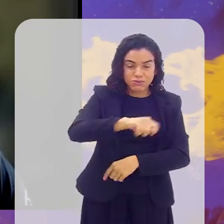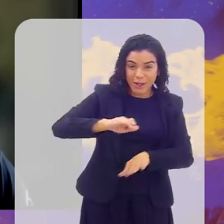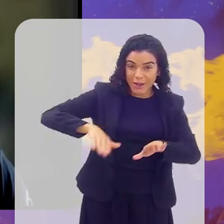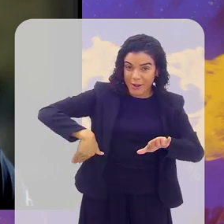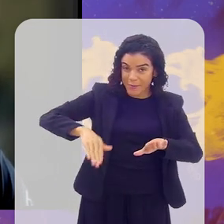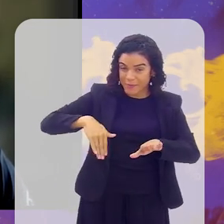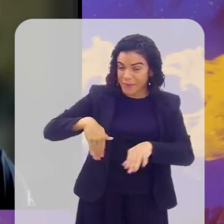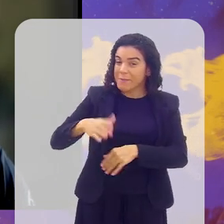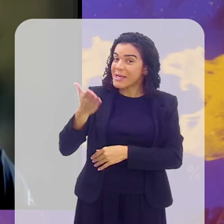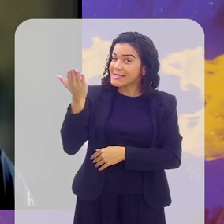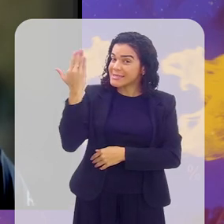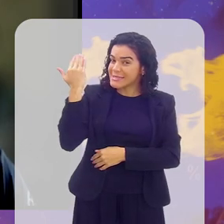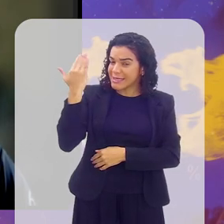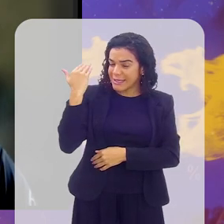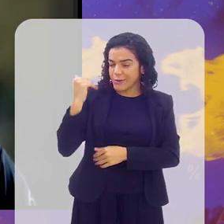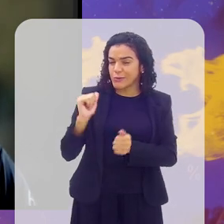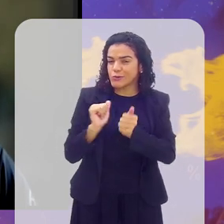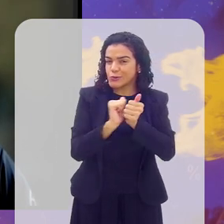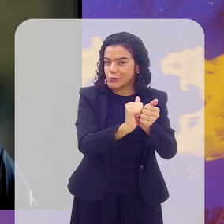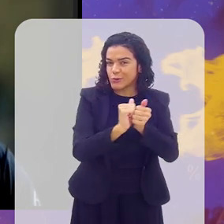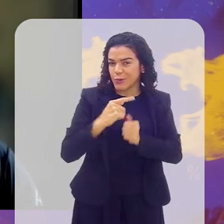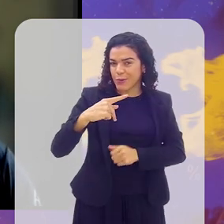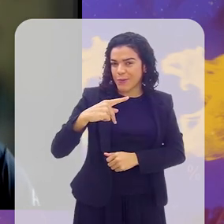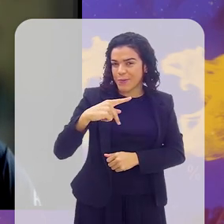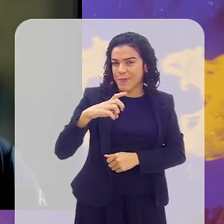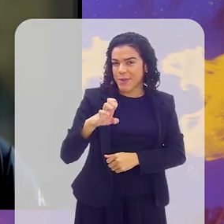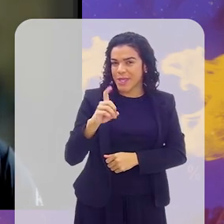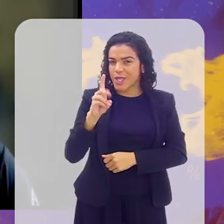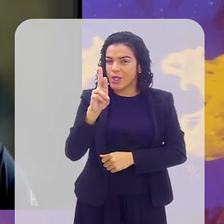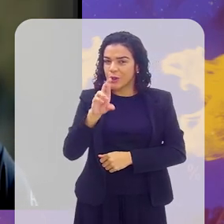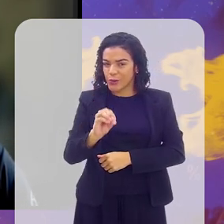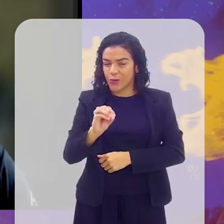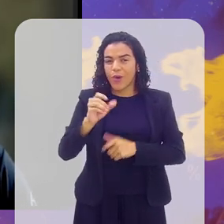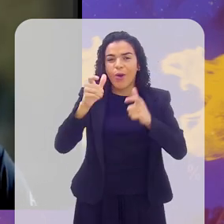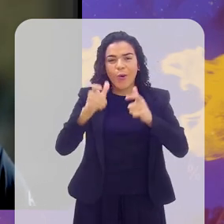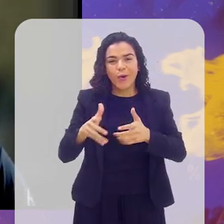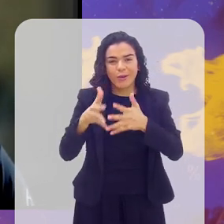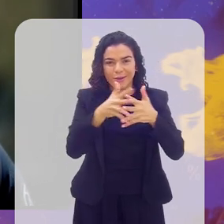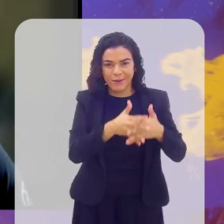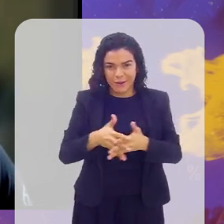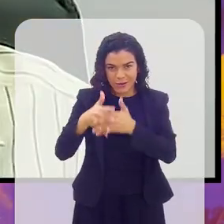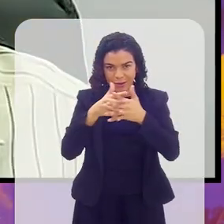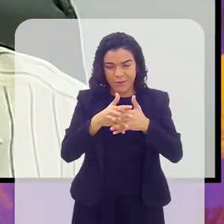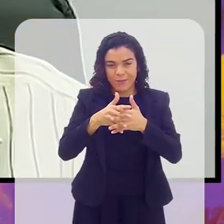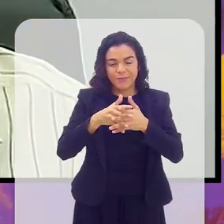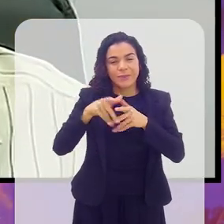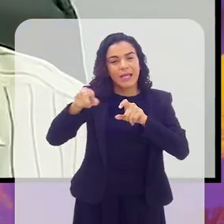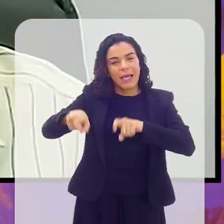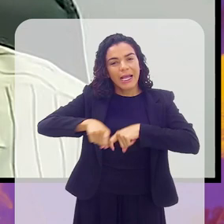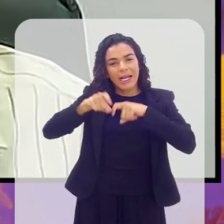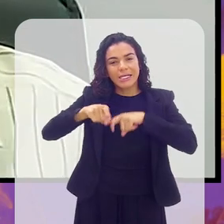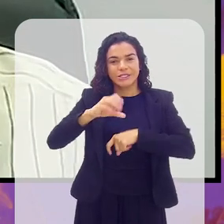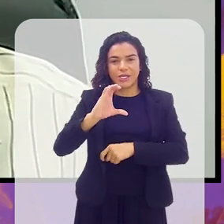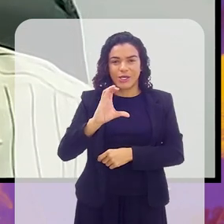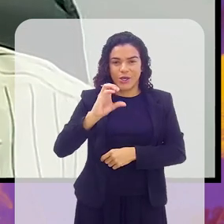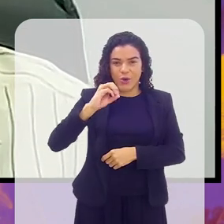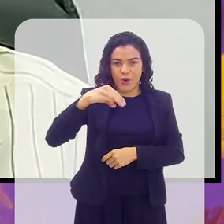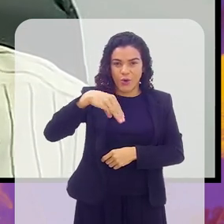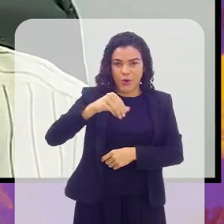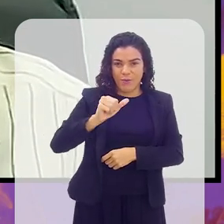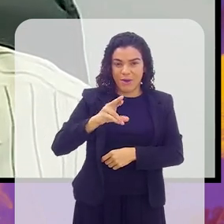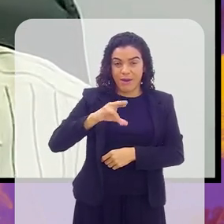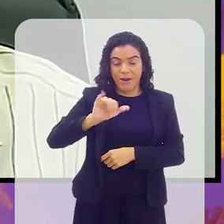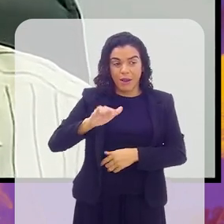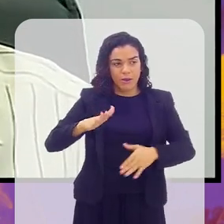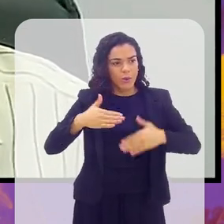ido lá com o Pedro Rogar, na granja Comari, em Teresópolis, e também fiquei surpreso lá